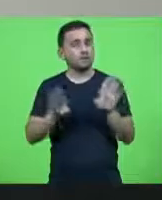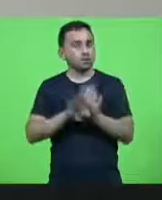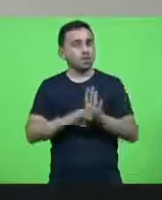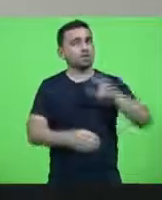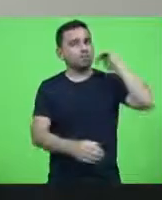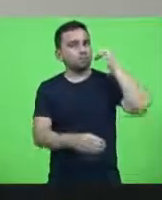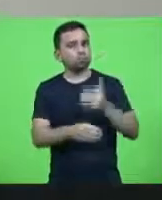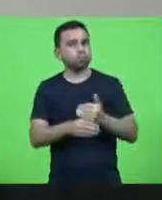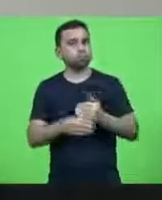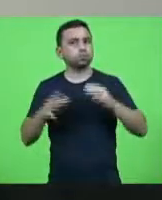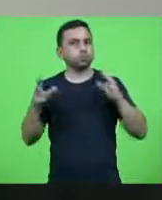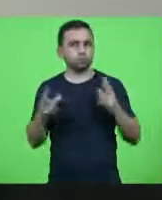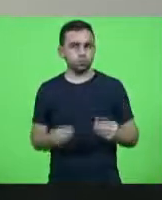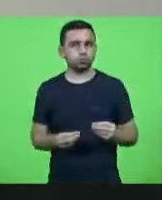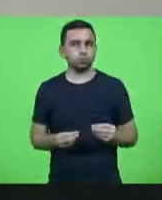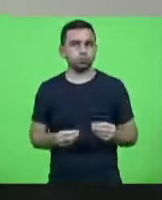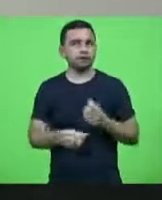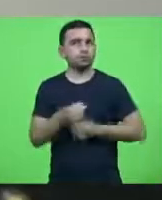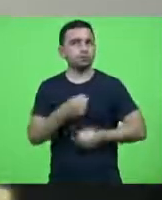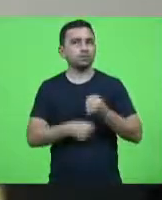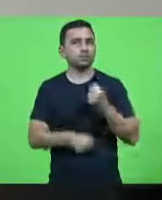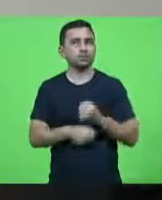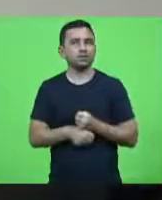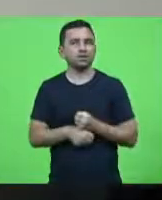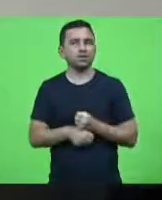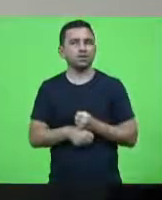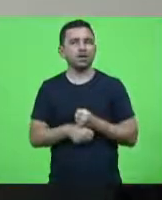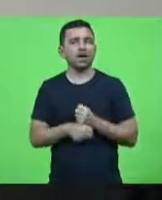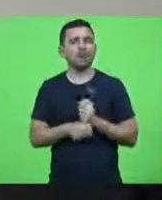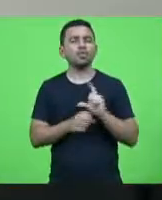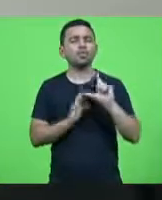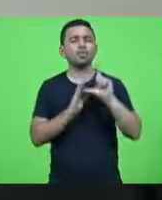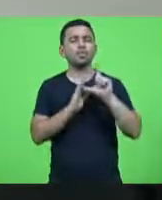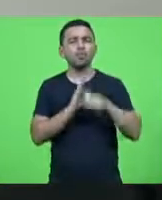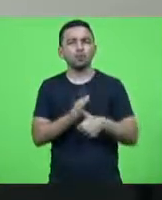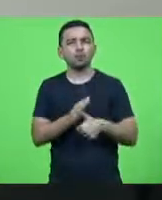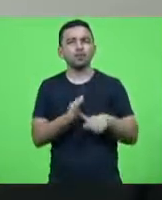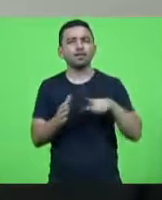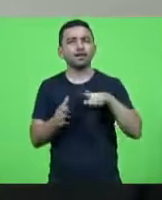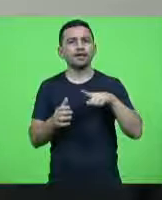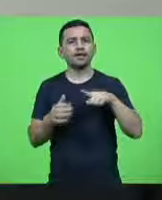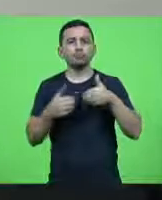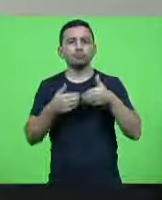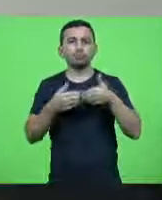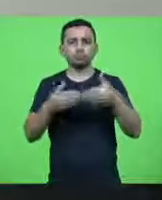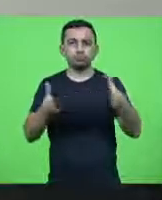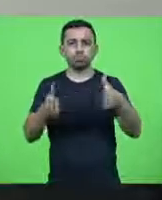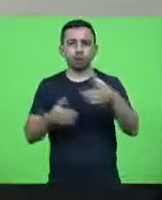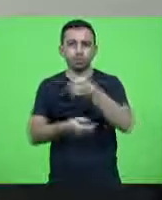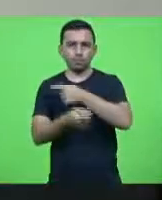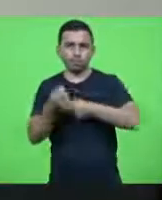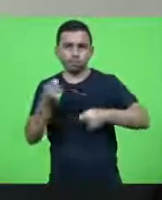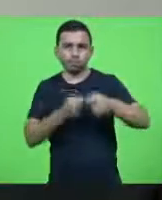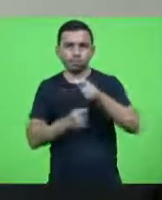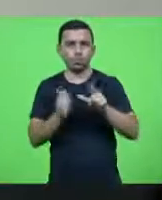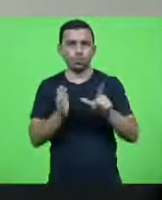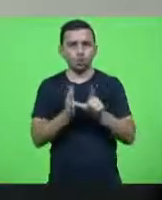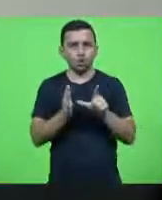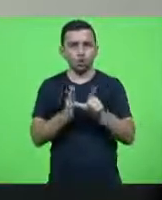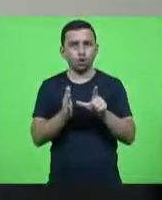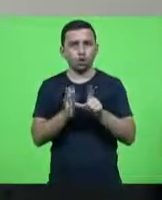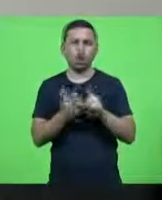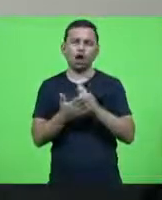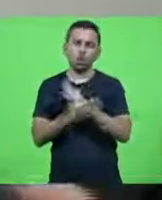deputado presidente e após o fechamento foi aberto o comércio foi aberto as atividades com